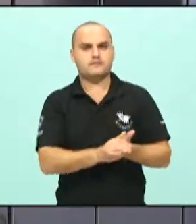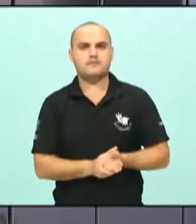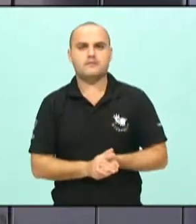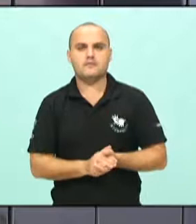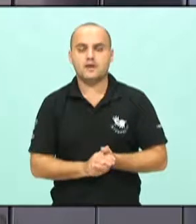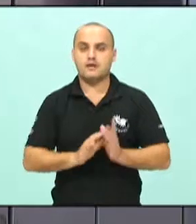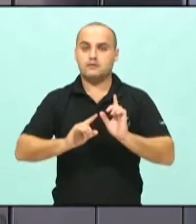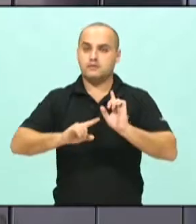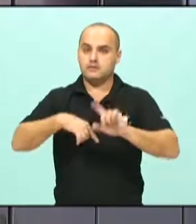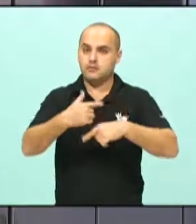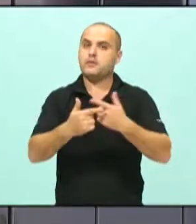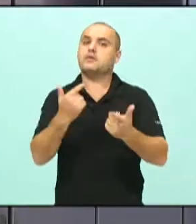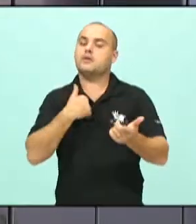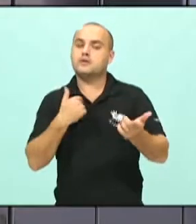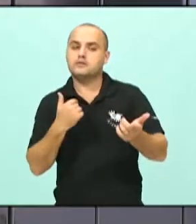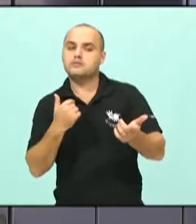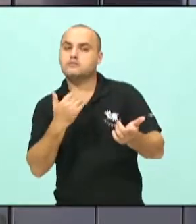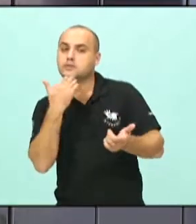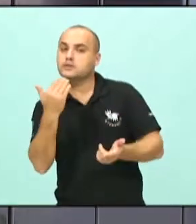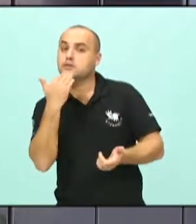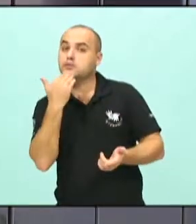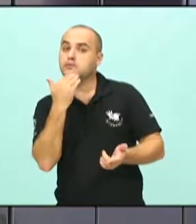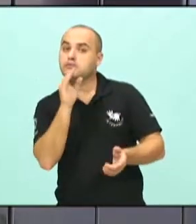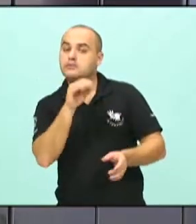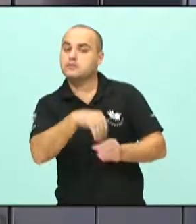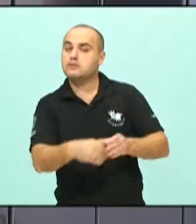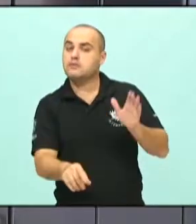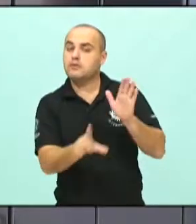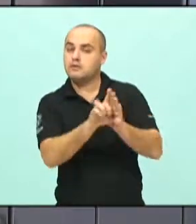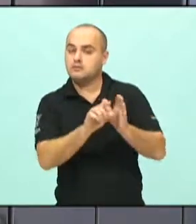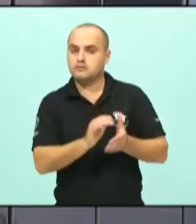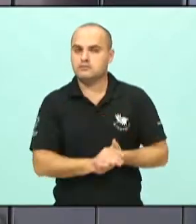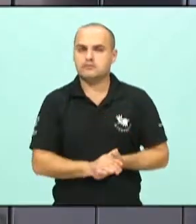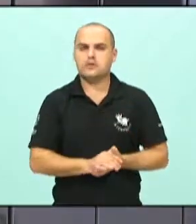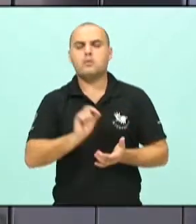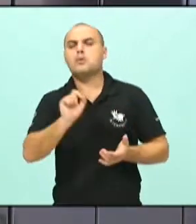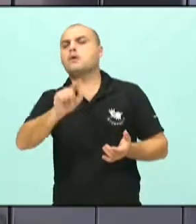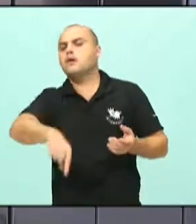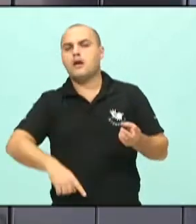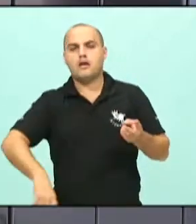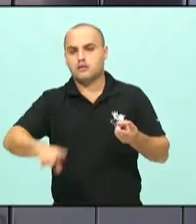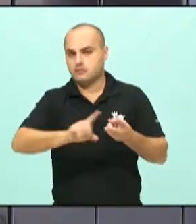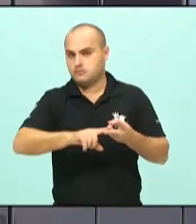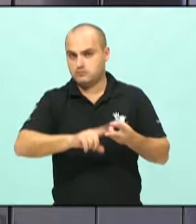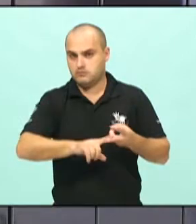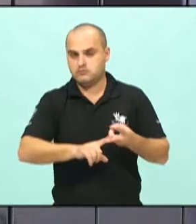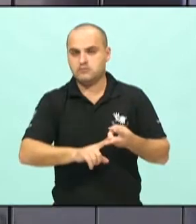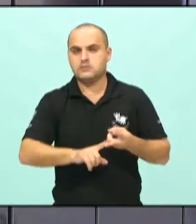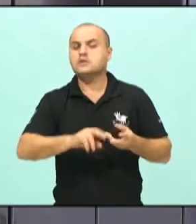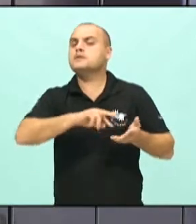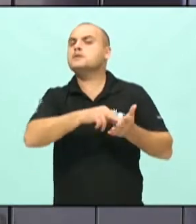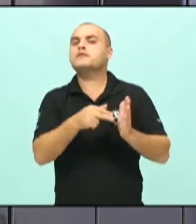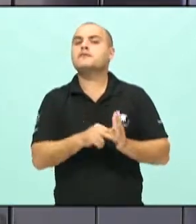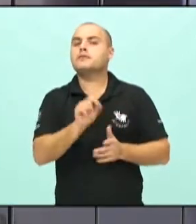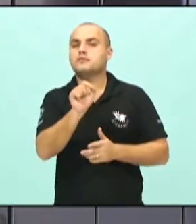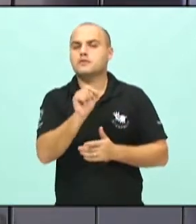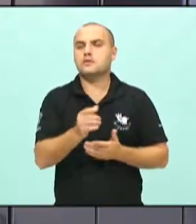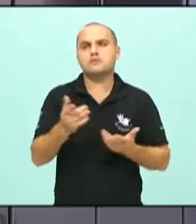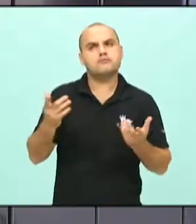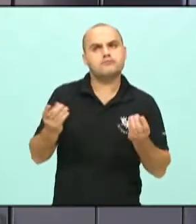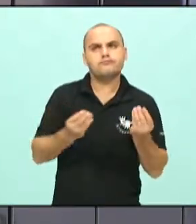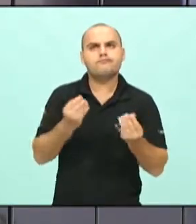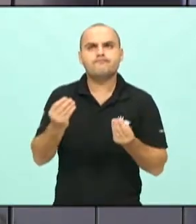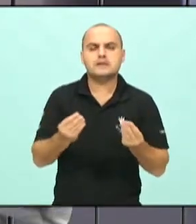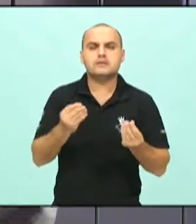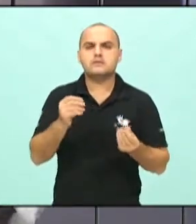uma proposição de legislação. O que são os parklets? Os parklets nada mais são do que dispor através de uma maneira